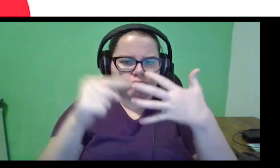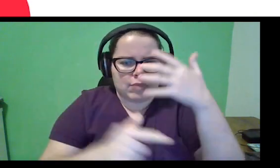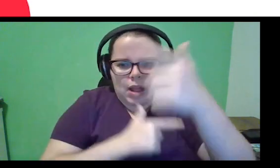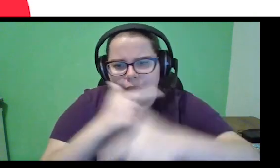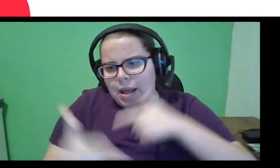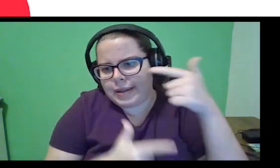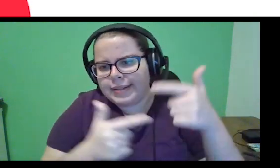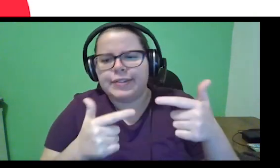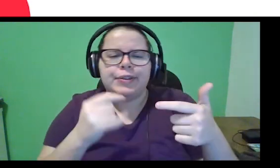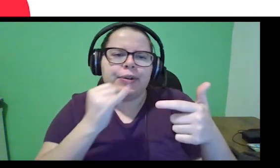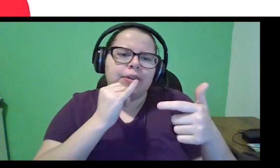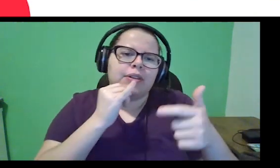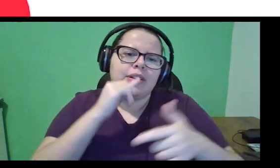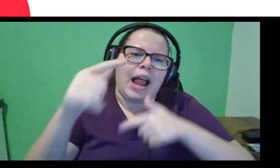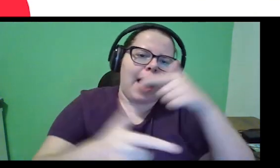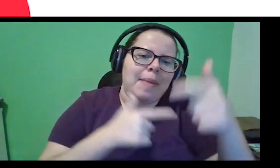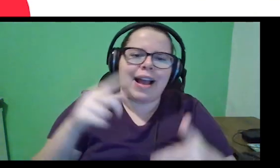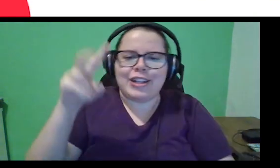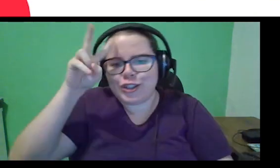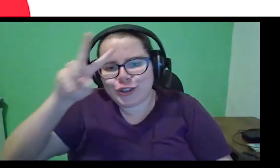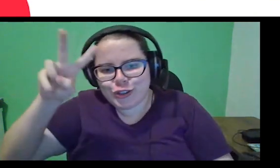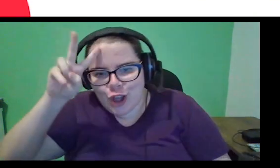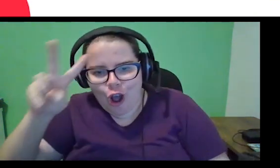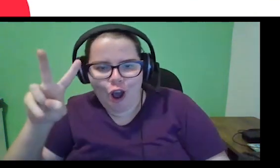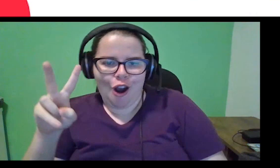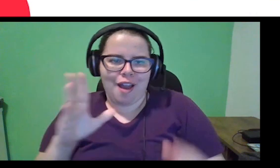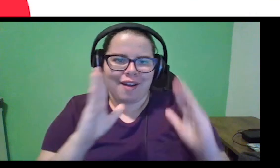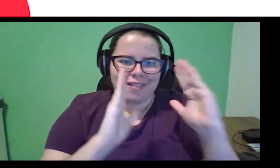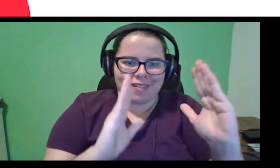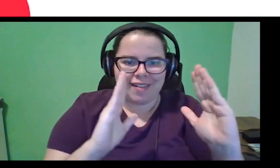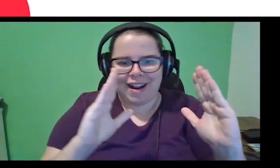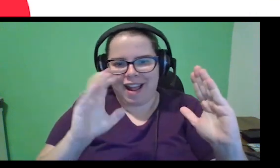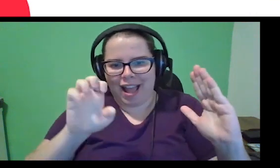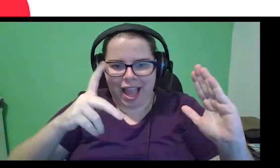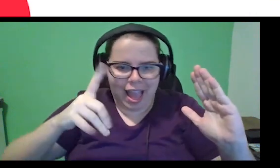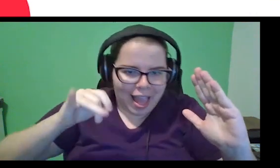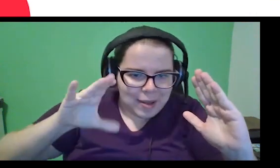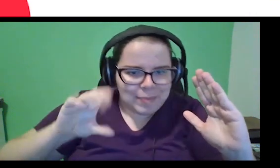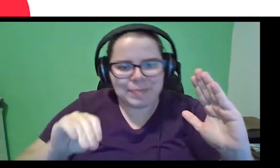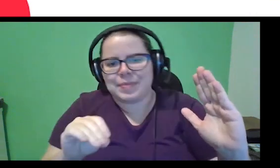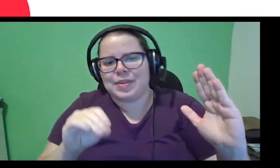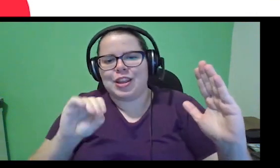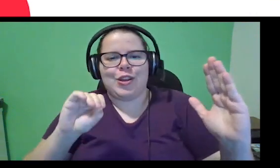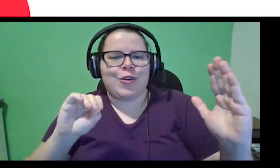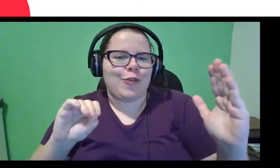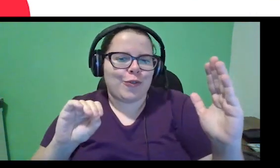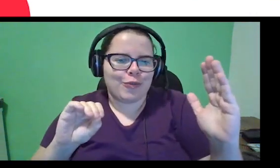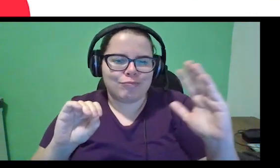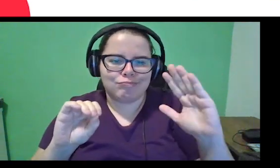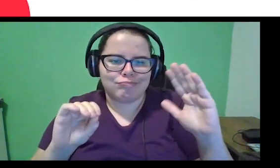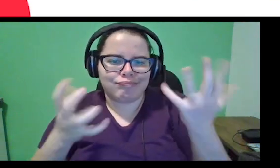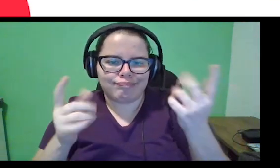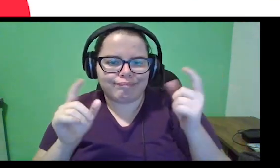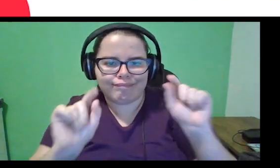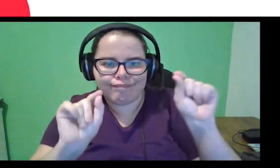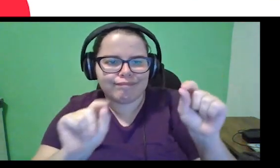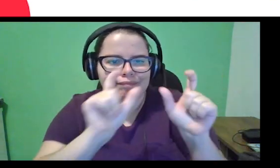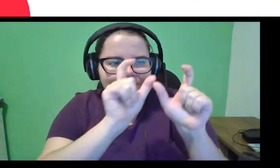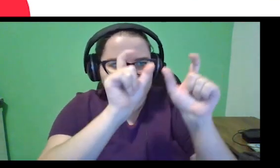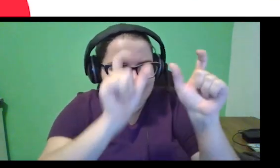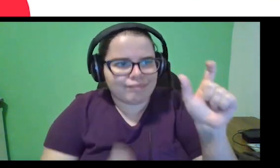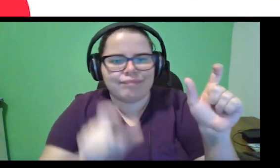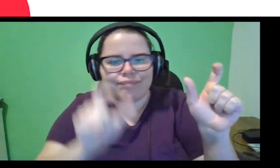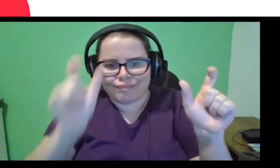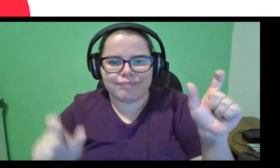vou trabalhar com histórias, se eu vou trabalhar com épicos, enfim, e quais são as colunas, as etapas,